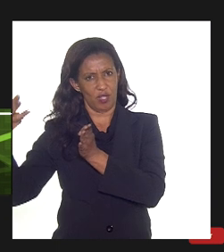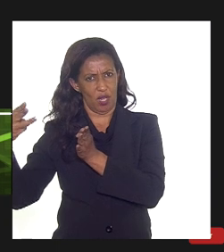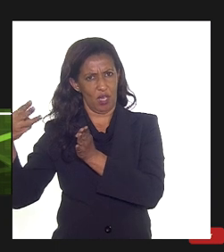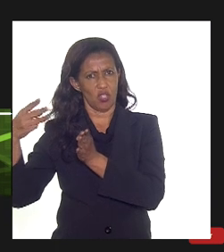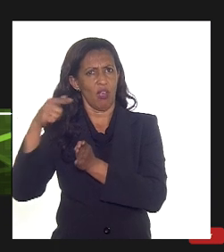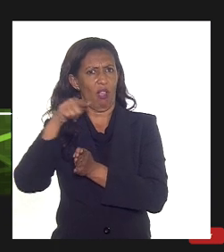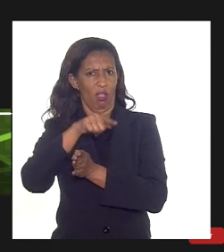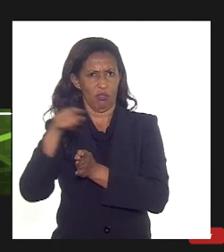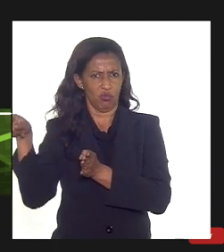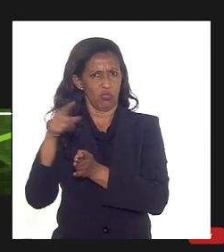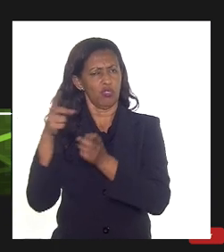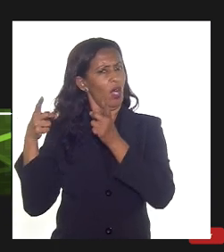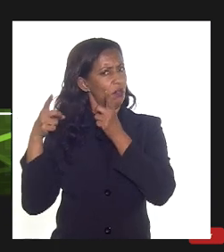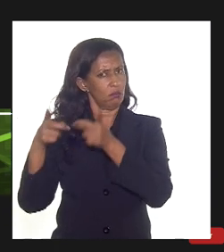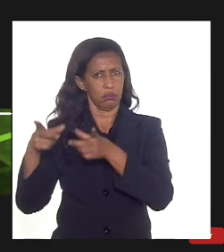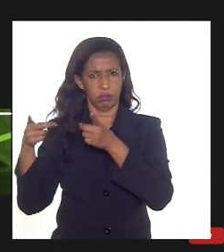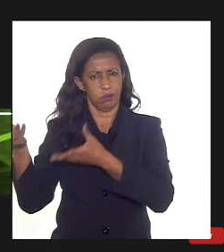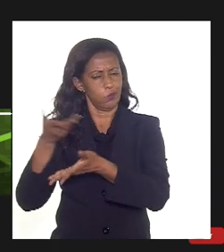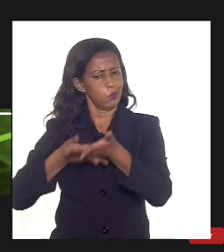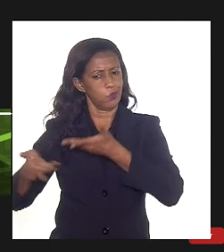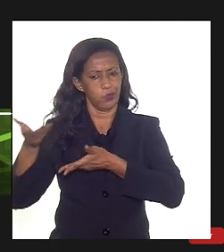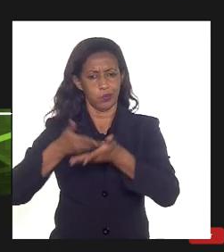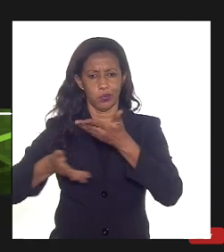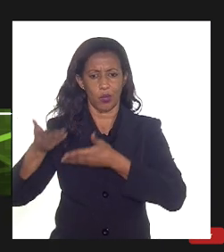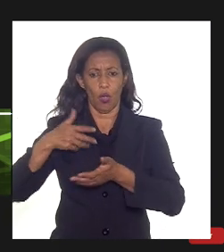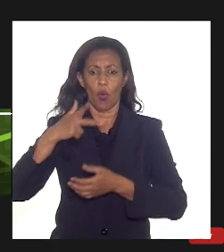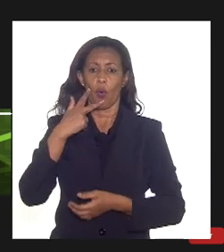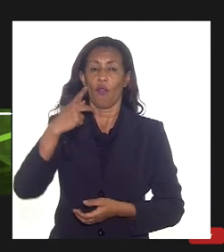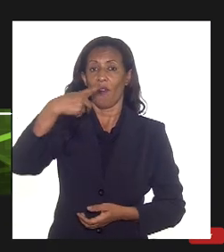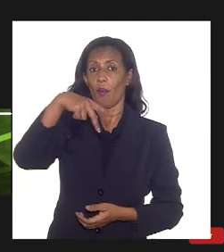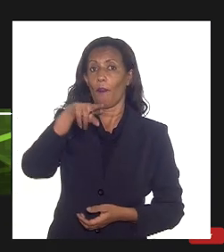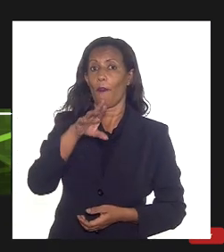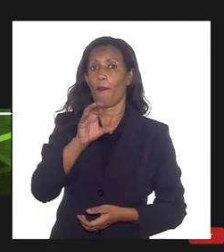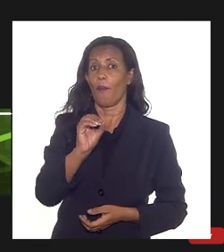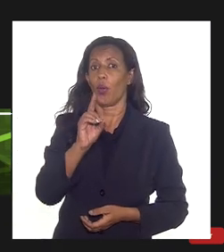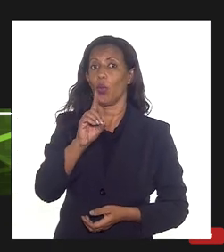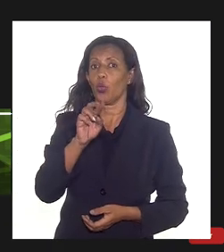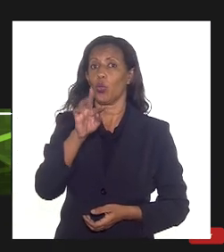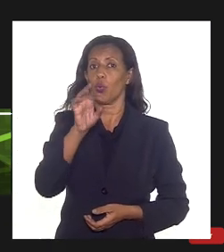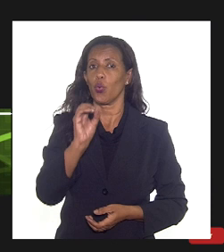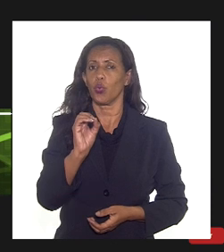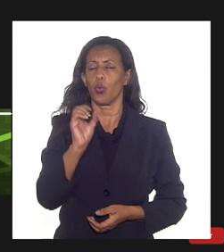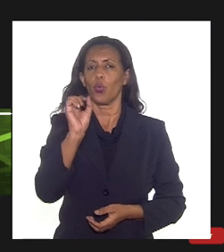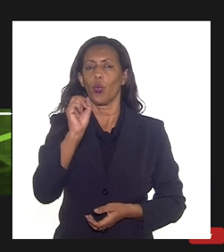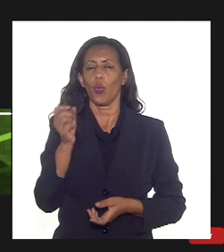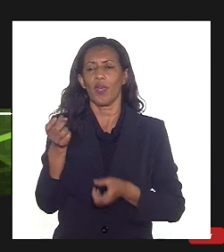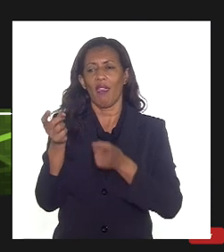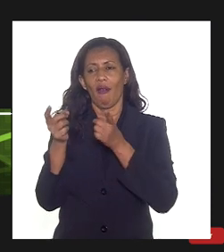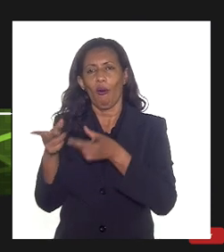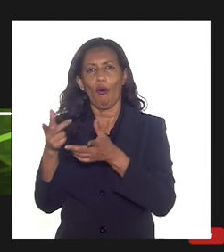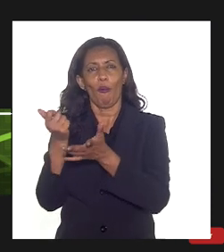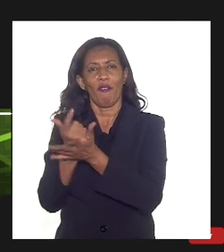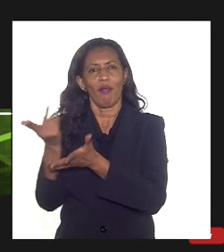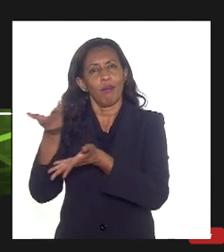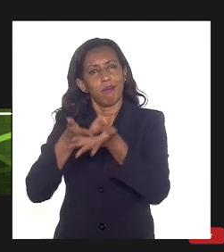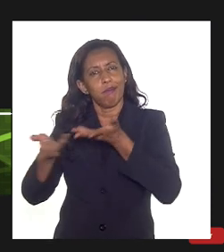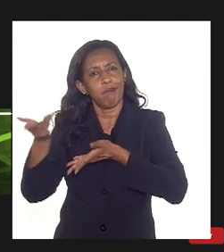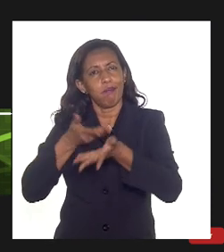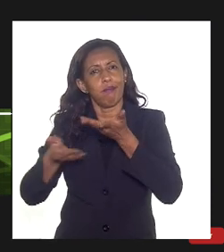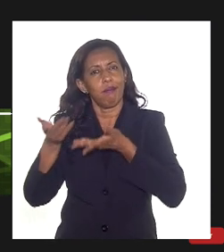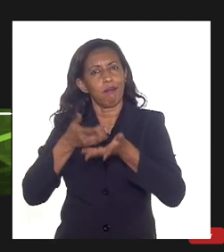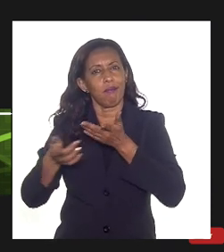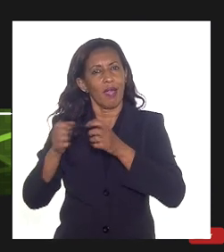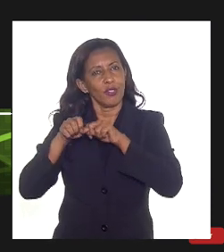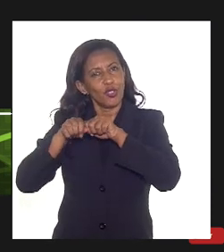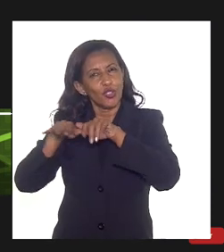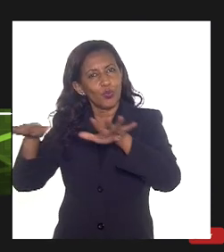já eram comercializados e quando eu uso aqui o termo produto eu me refiro a um produto comercial é uma modalidade contratual para venda de gás para